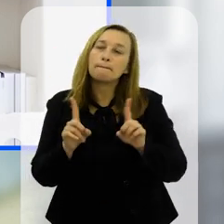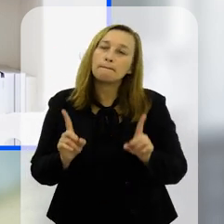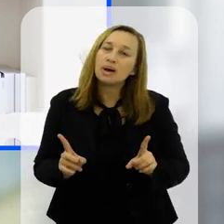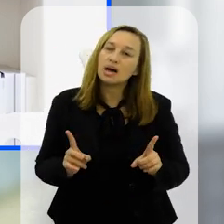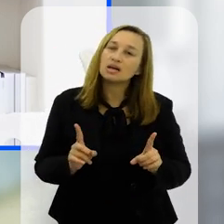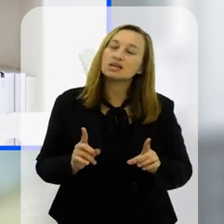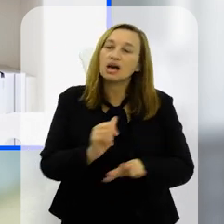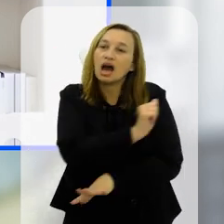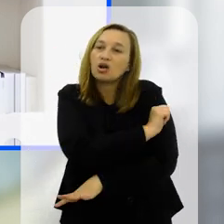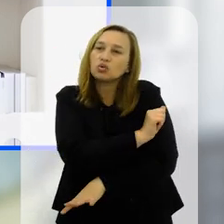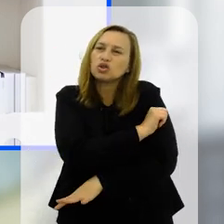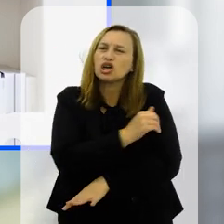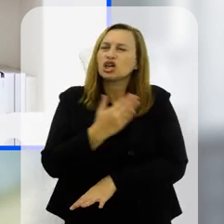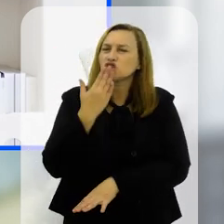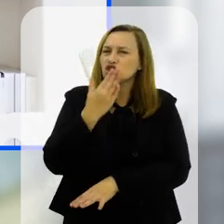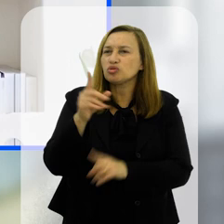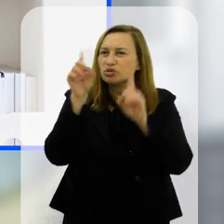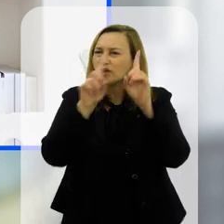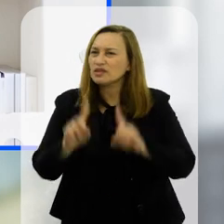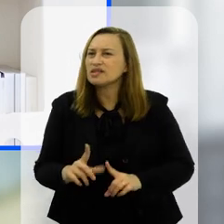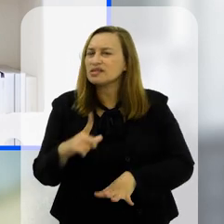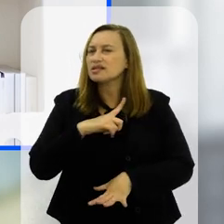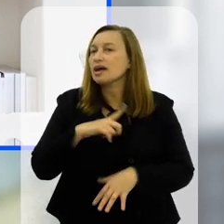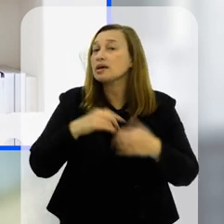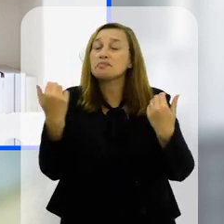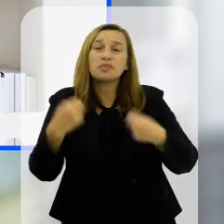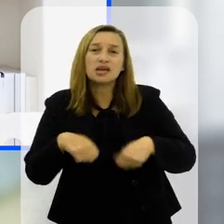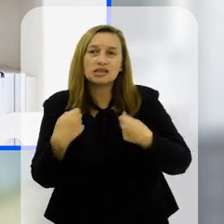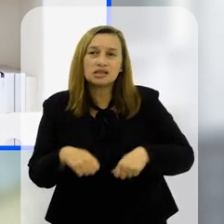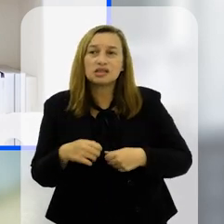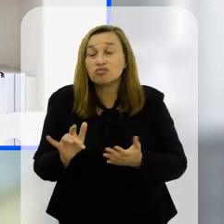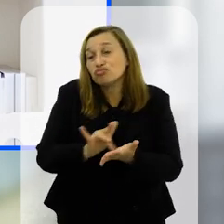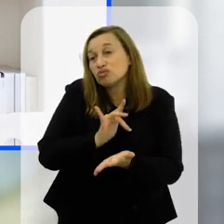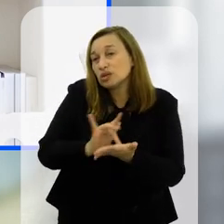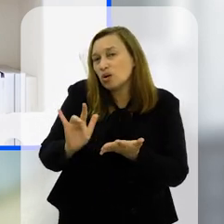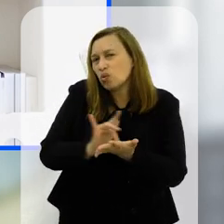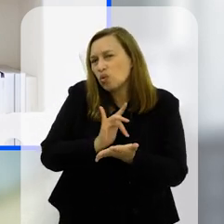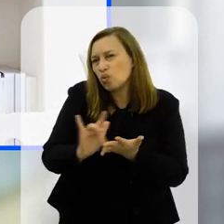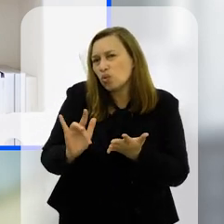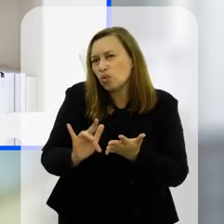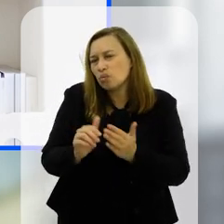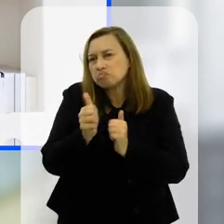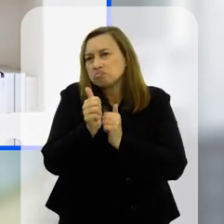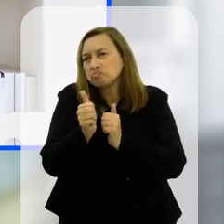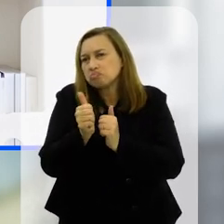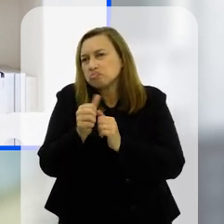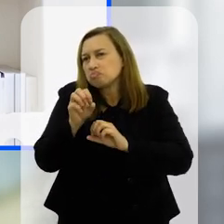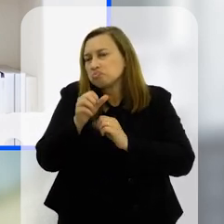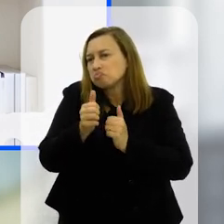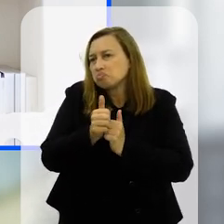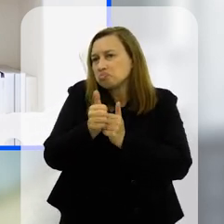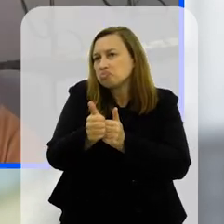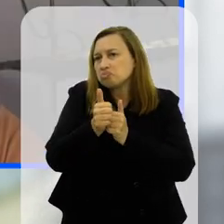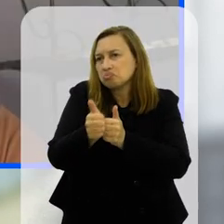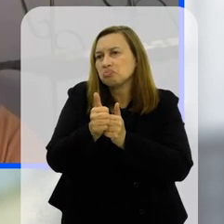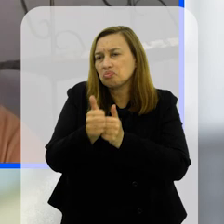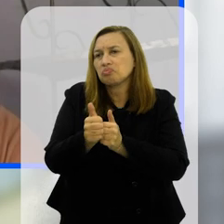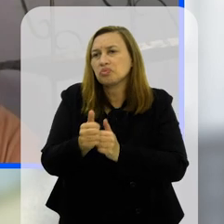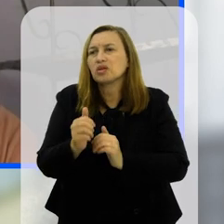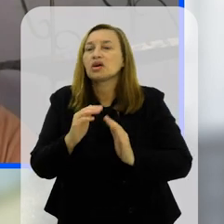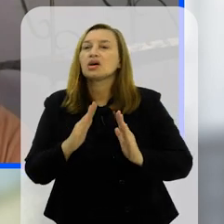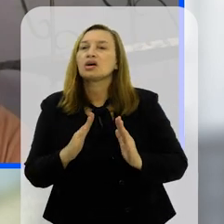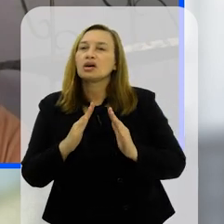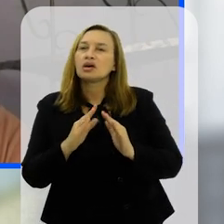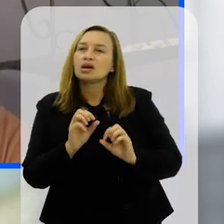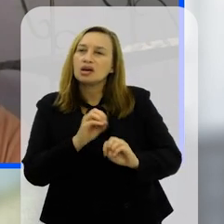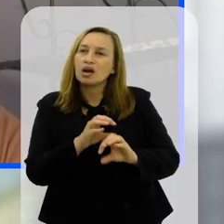mas alunos que tem algum tipo de deficiência que talvez precisem do celular aí pra auxílio em sala de aula como é que é